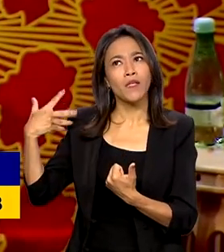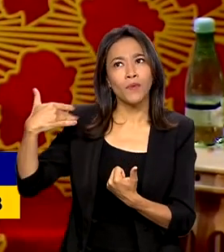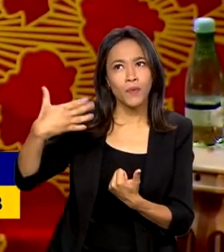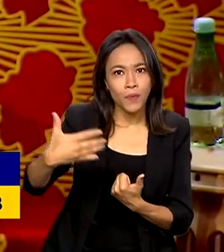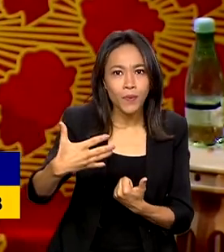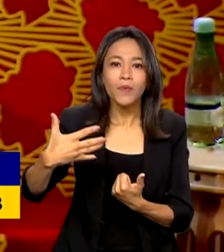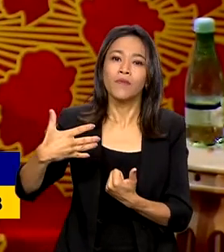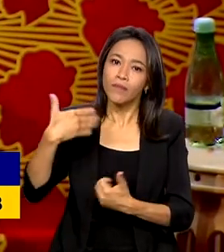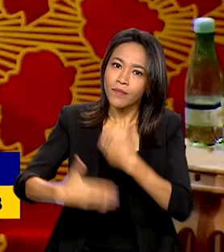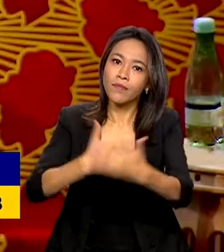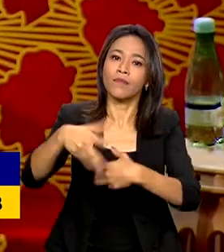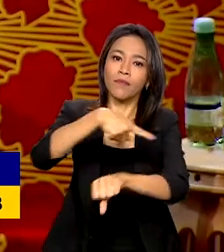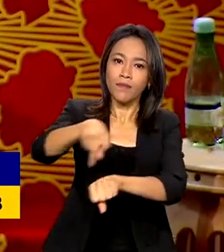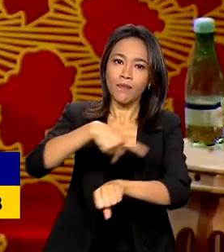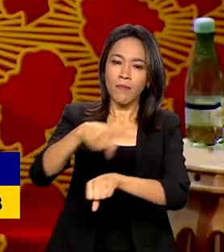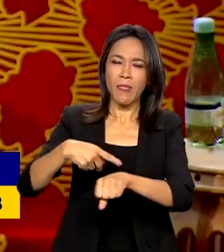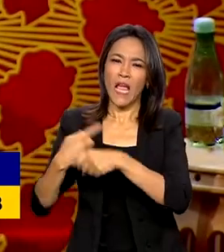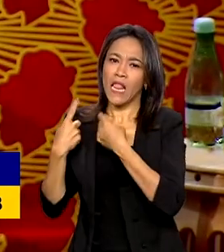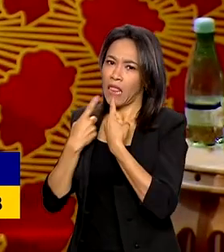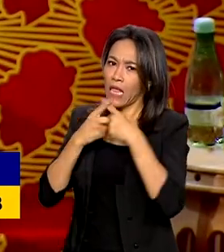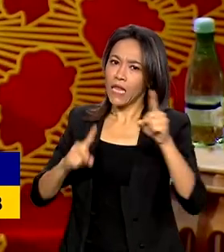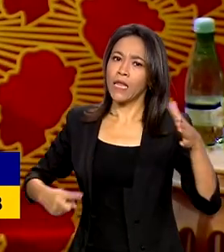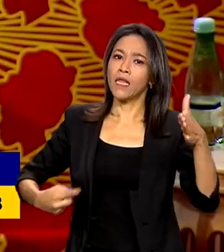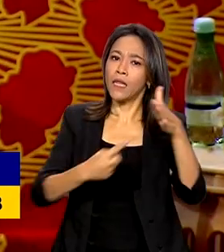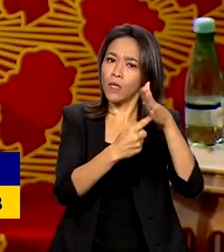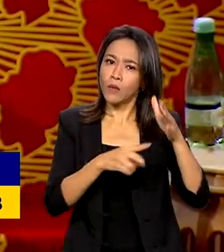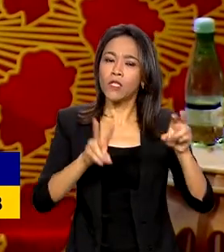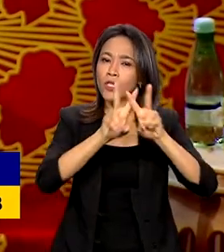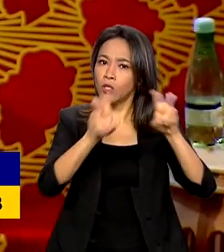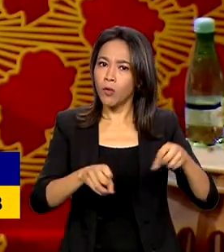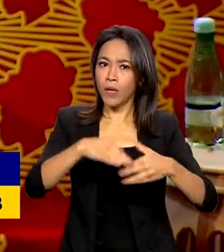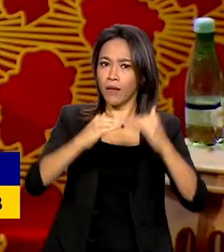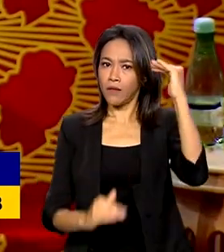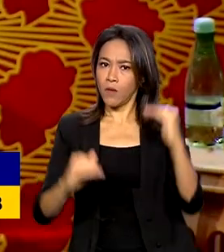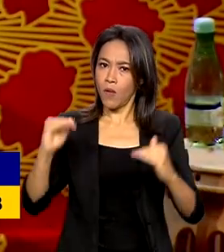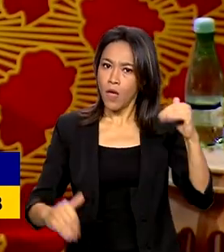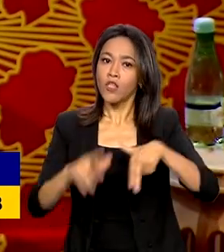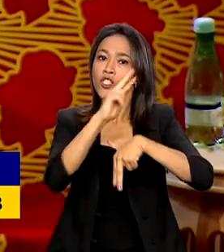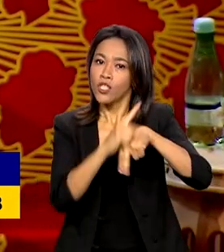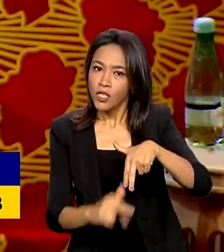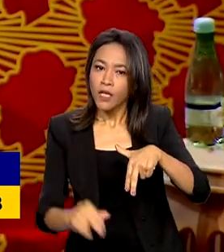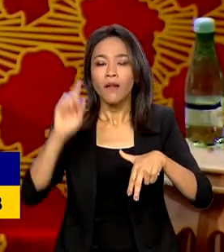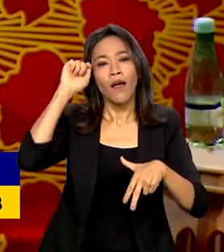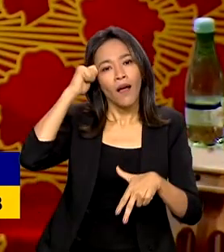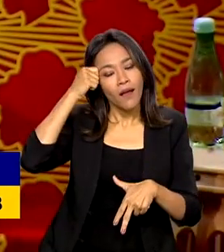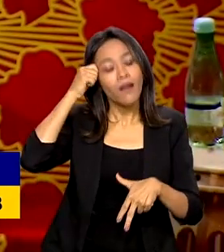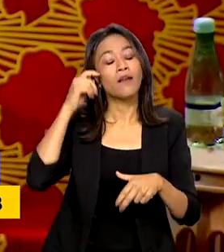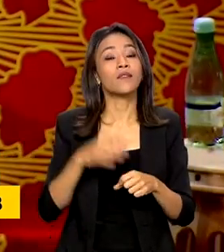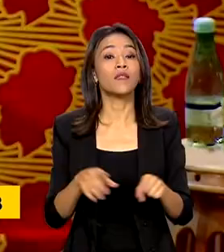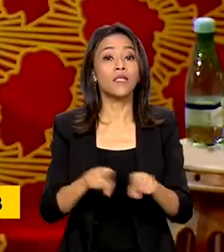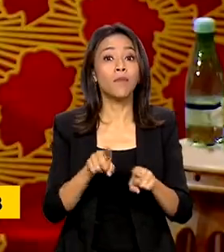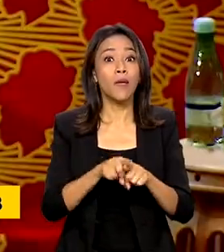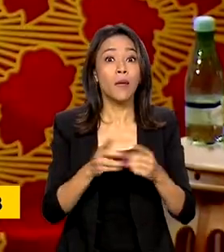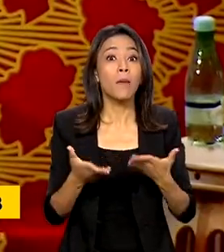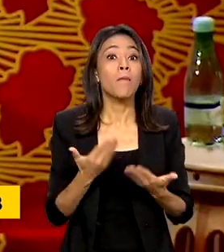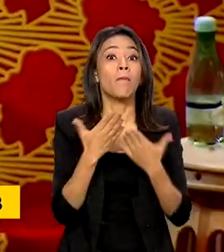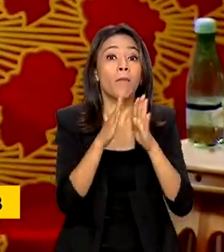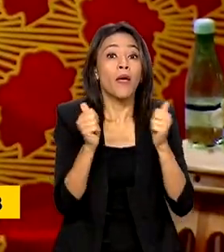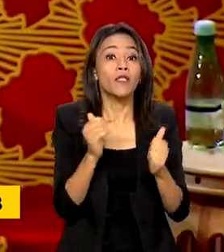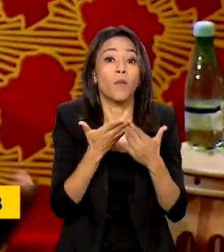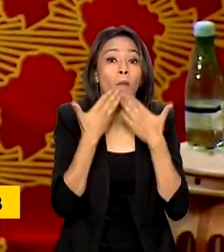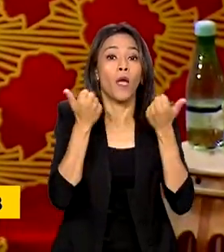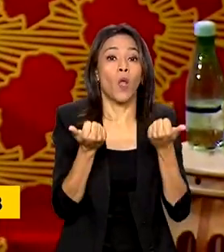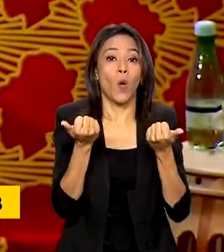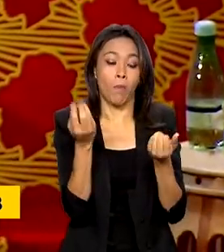país, denuncia as profundas desigualdades de gênero, raça e etnia e pressiona pelo aprimoramento de políticas públicas para